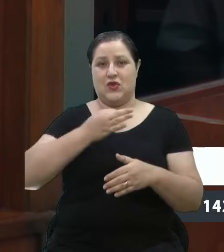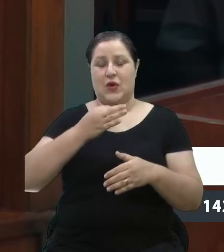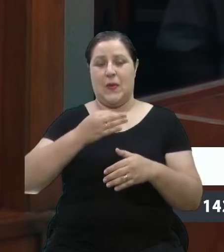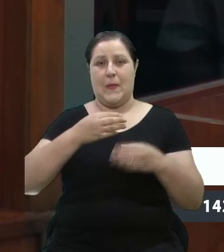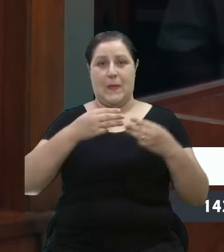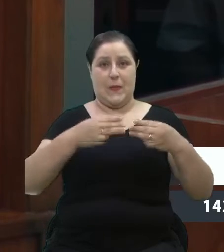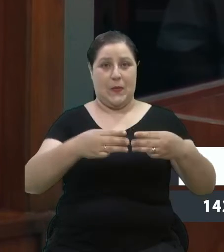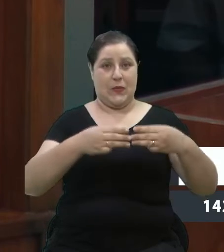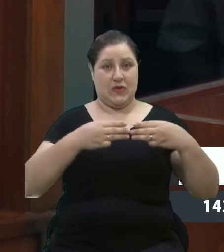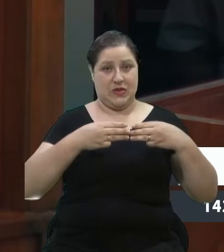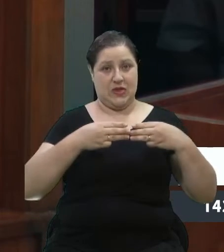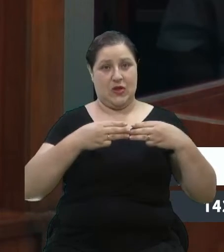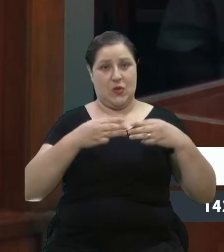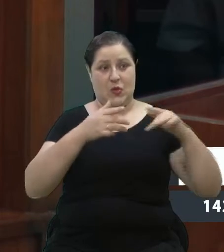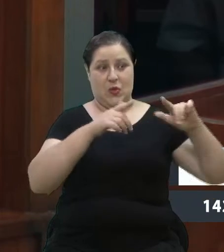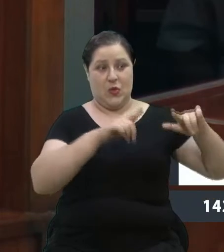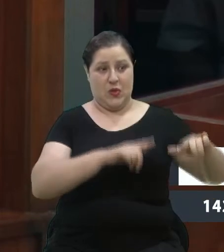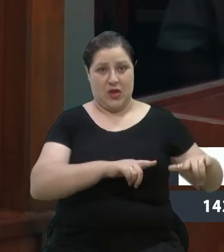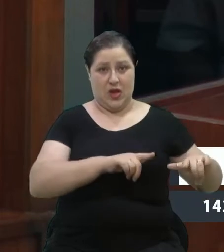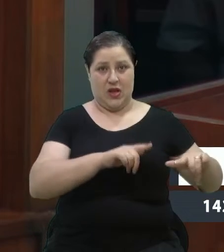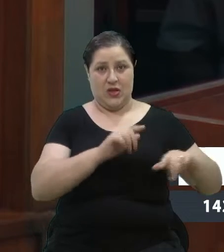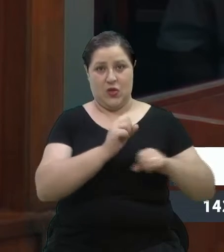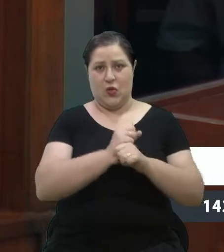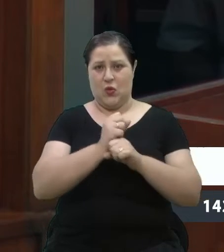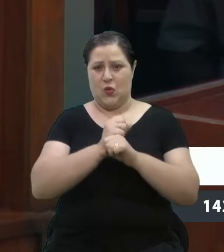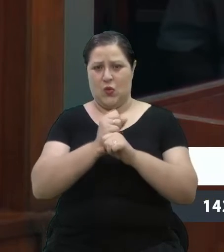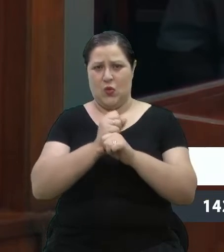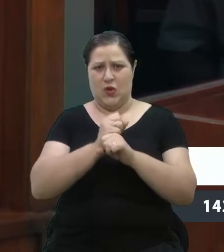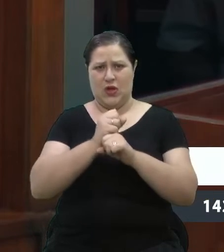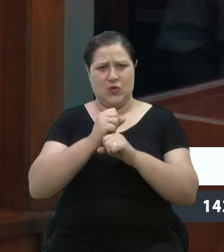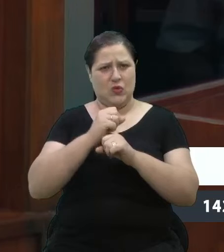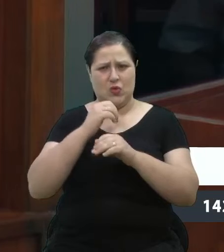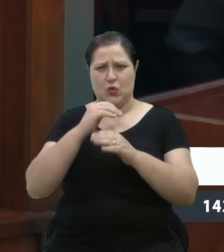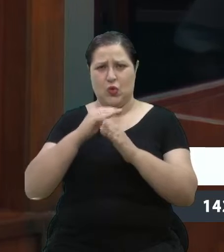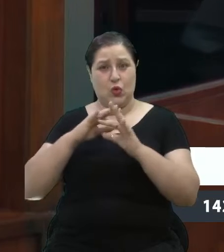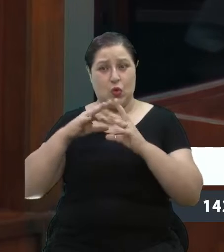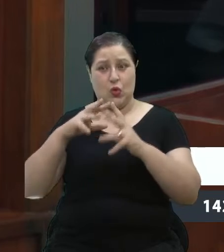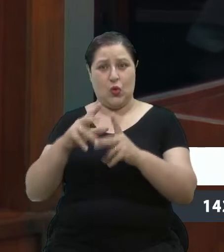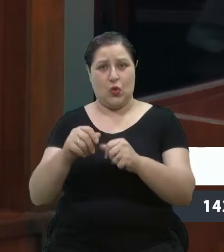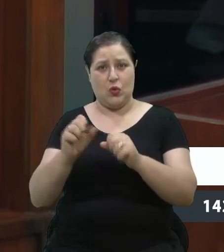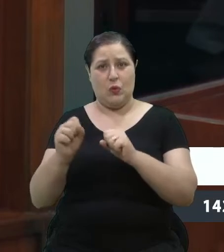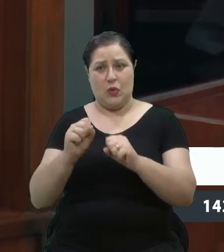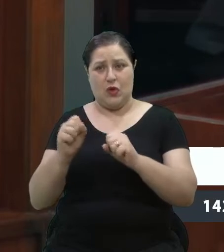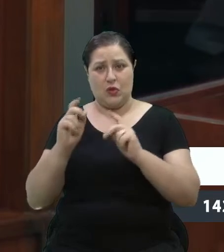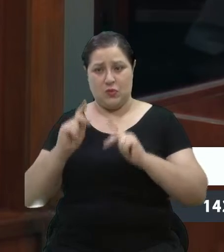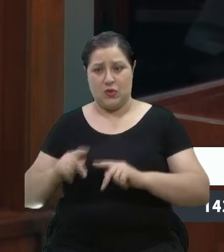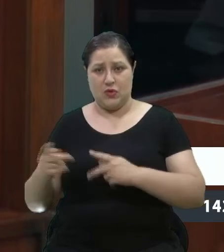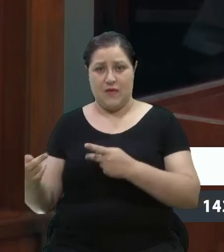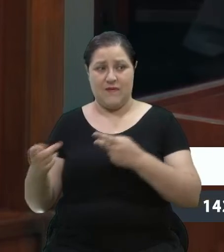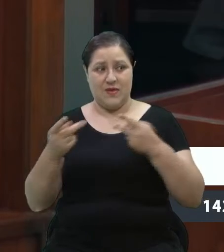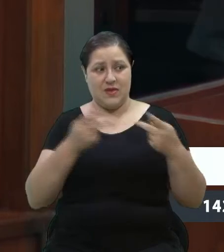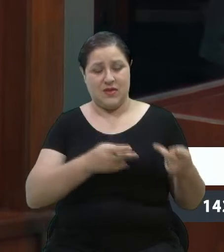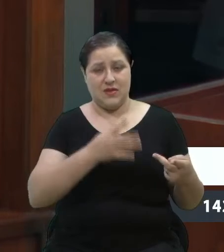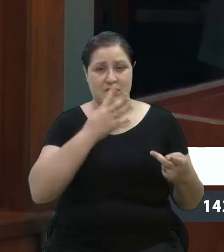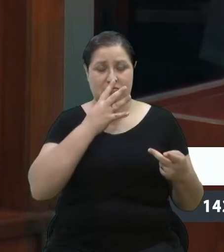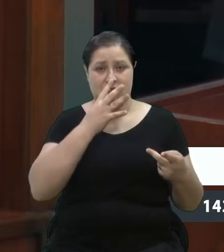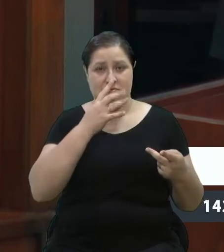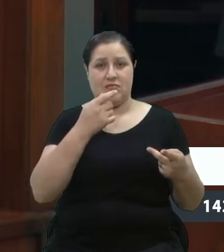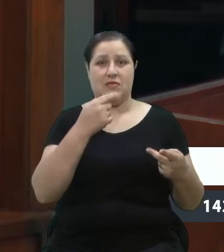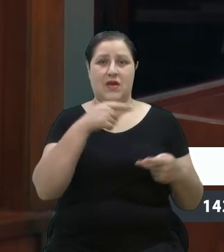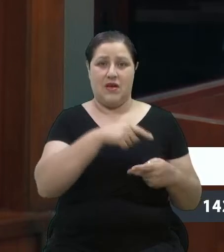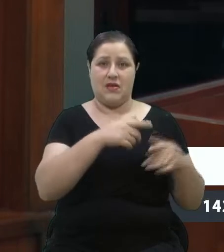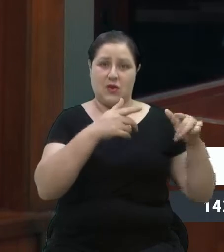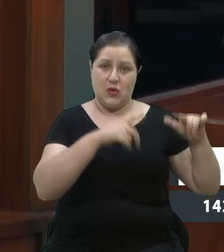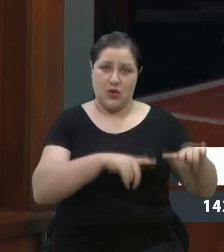que possa ser visitado o ano inteiro, em qualquer momento. É um espaço necessário, a gente precisa construir isso.